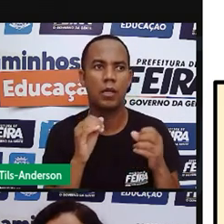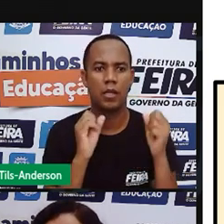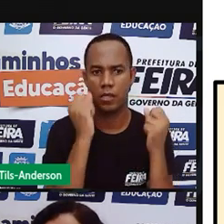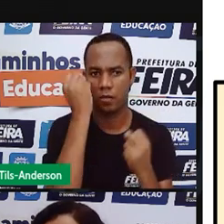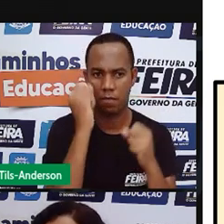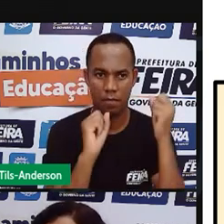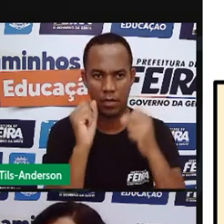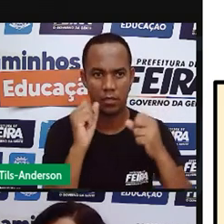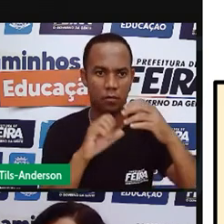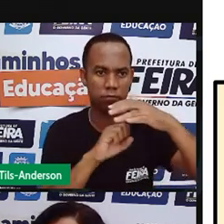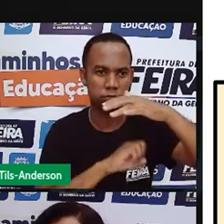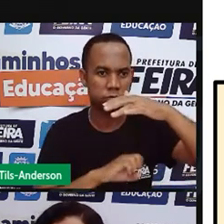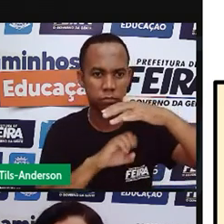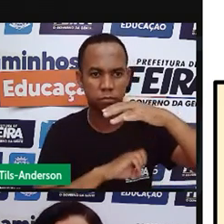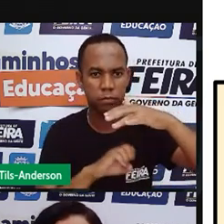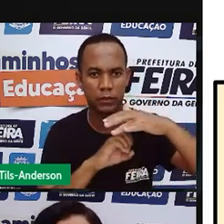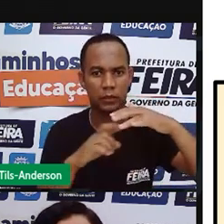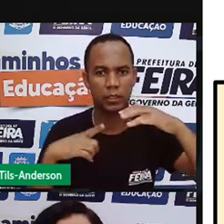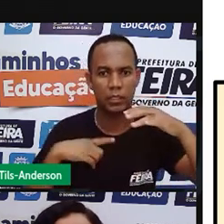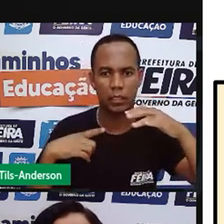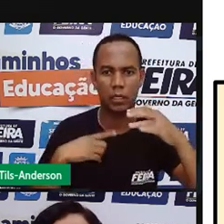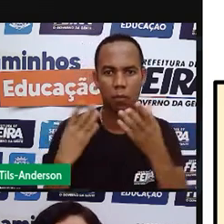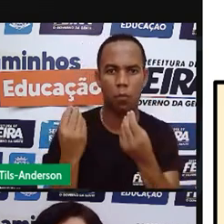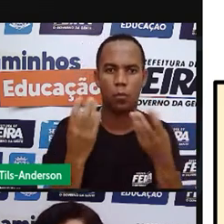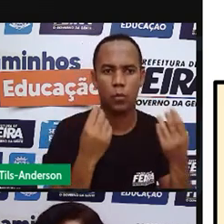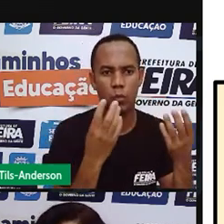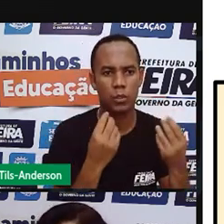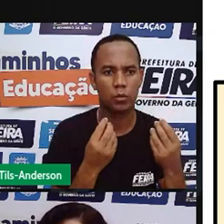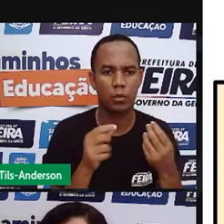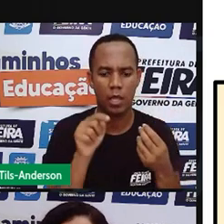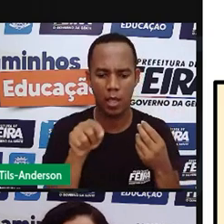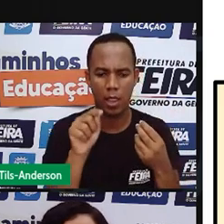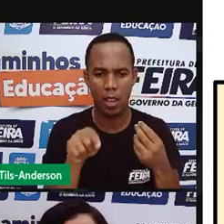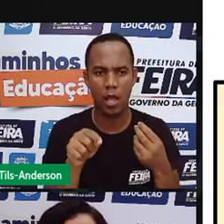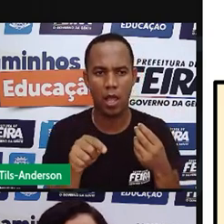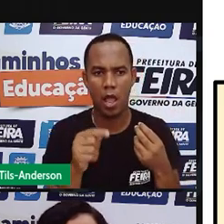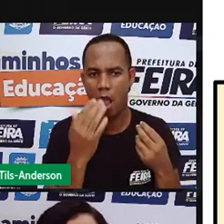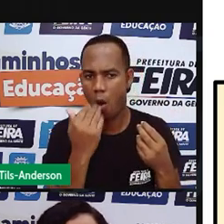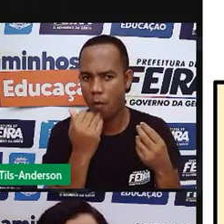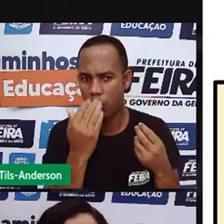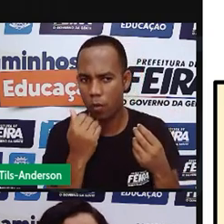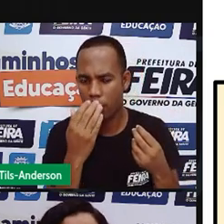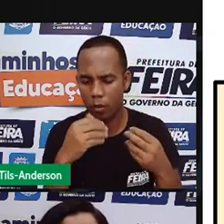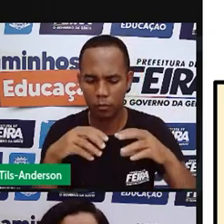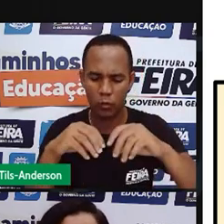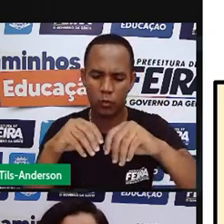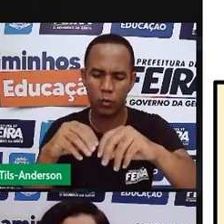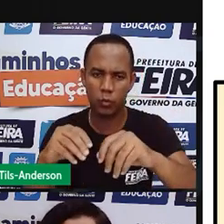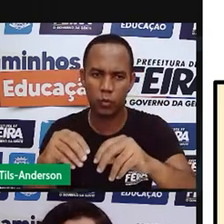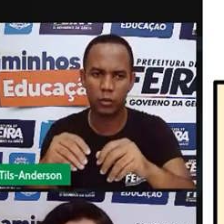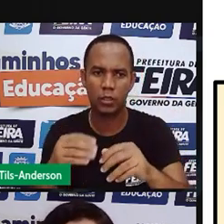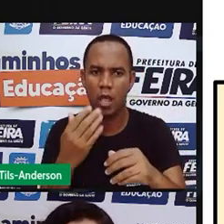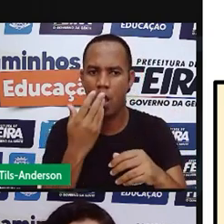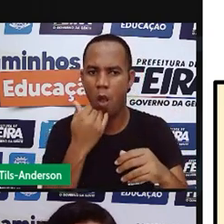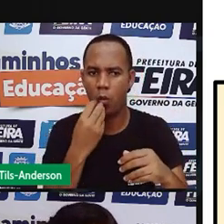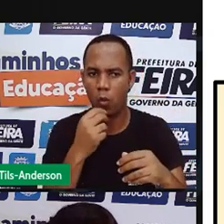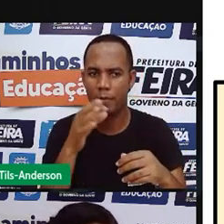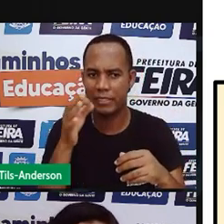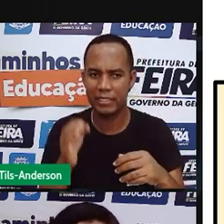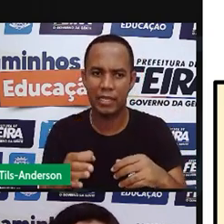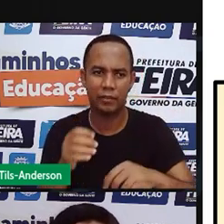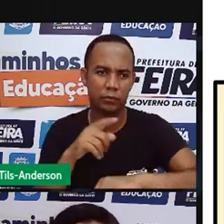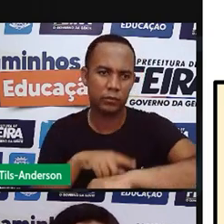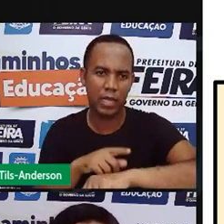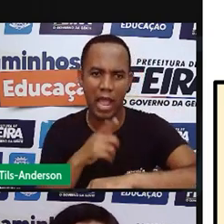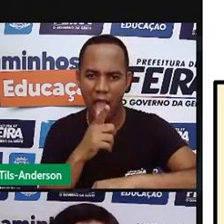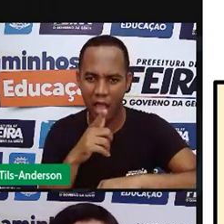aquele rebanho enorme e cria em confinamento. Parece que nos apartamentos vinhos e eles comem na hora certa,